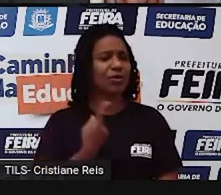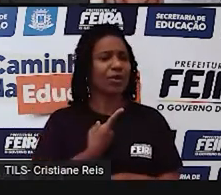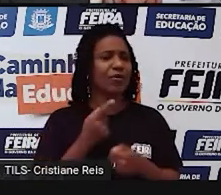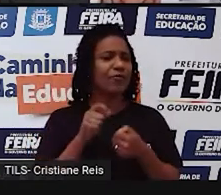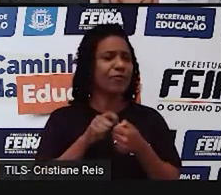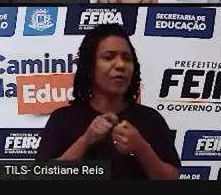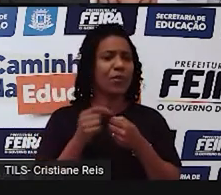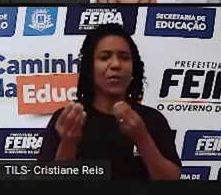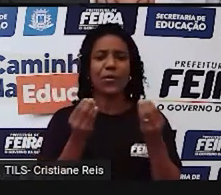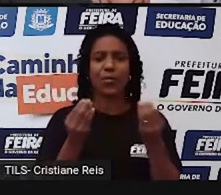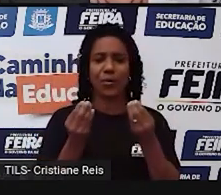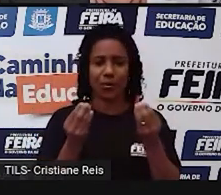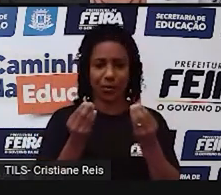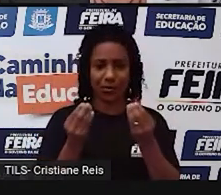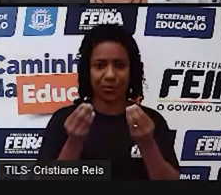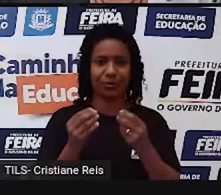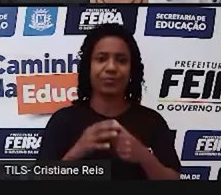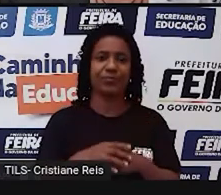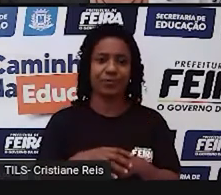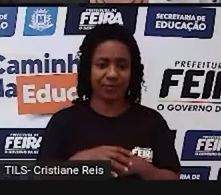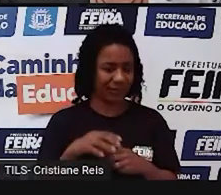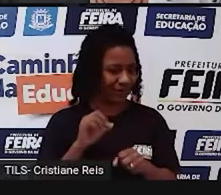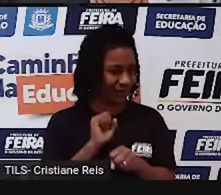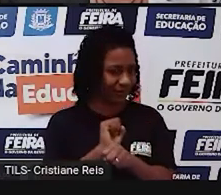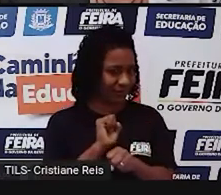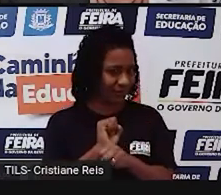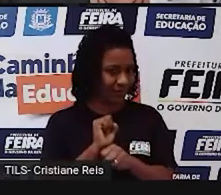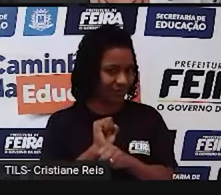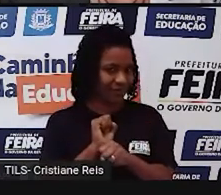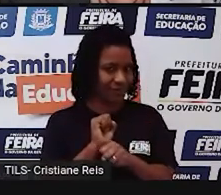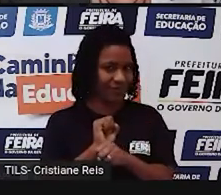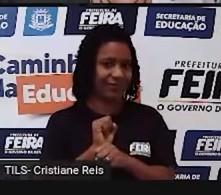Aí nós vamos digitar. Just a moment please, ok?